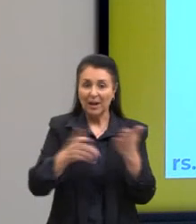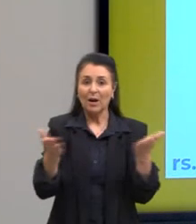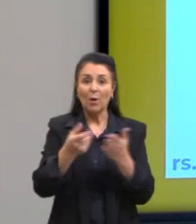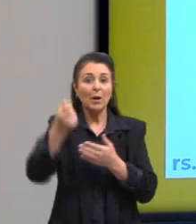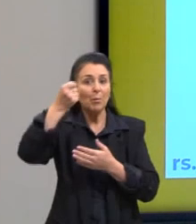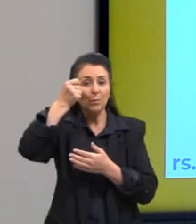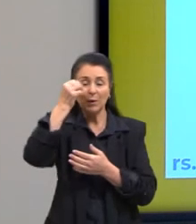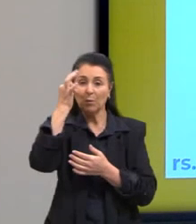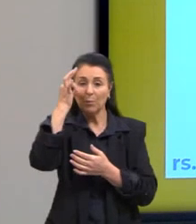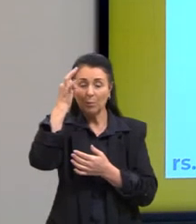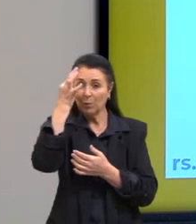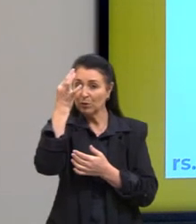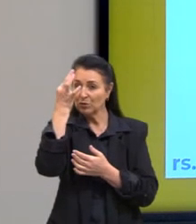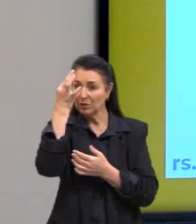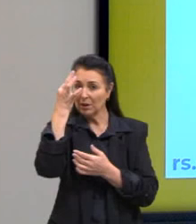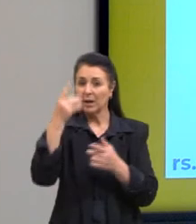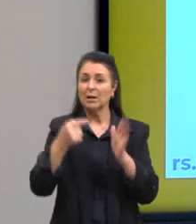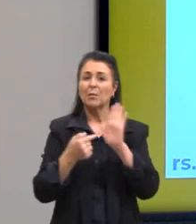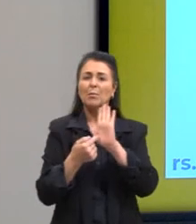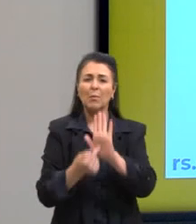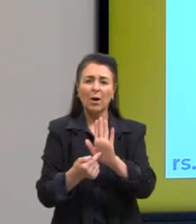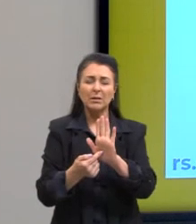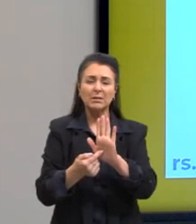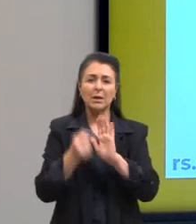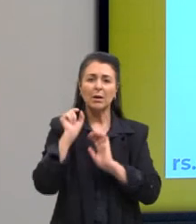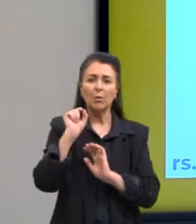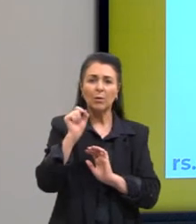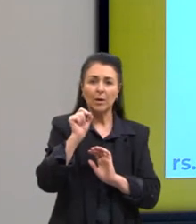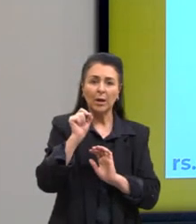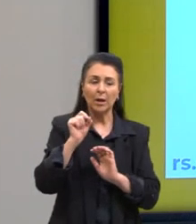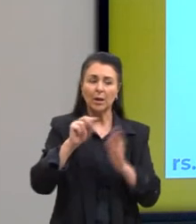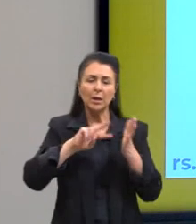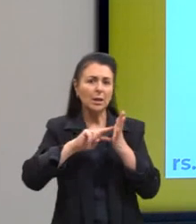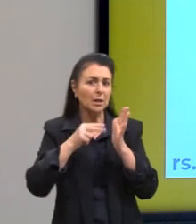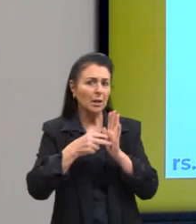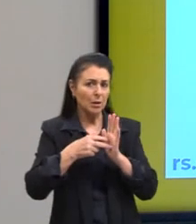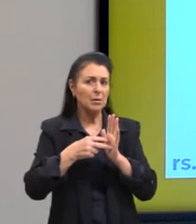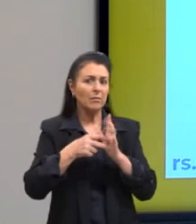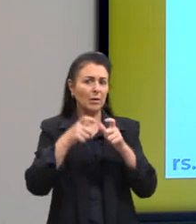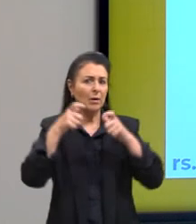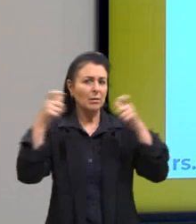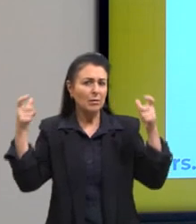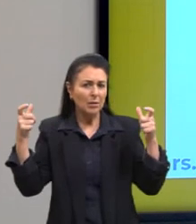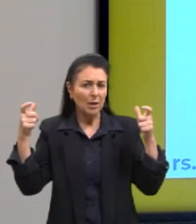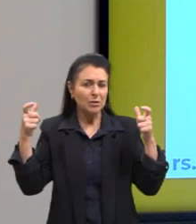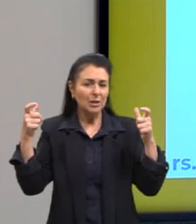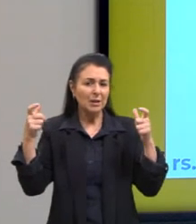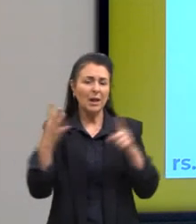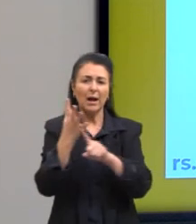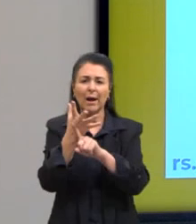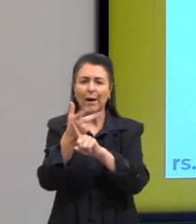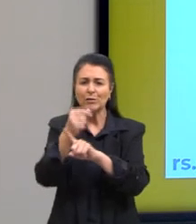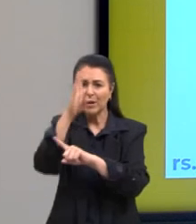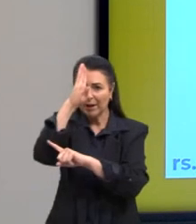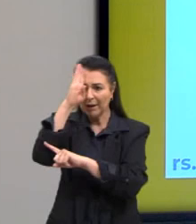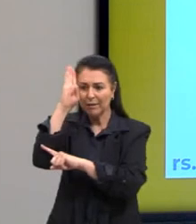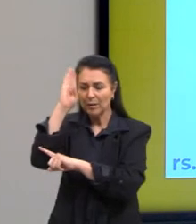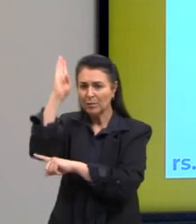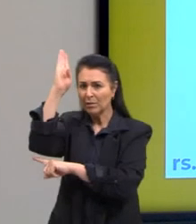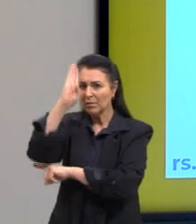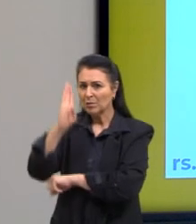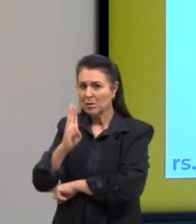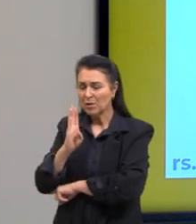retrata indígenas nus com corpos pintados, cuja grande significação é a afirmação da arte acadêmica brasileira e a